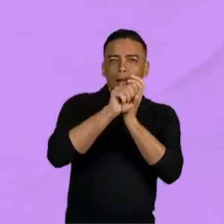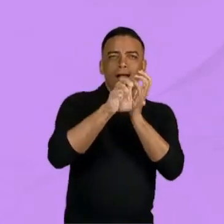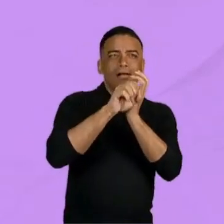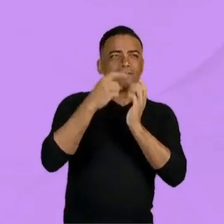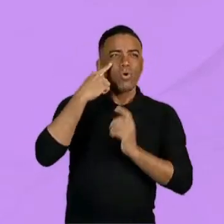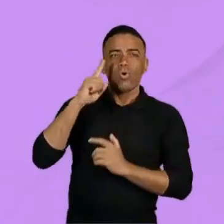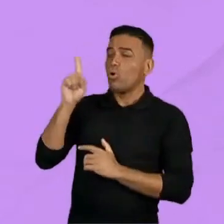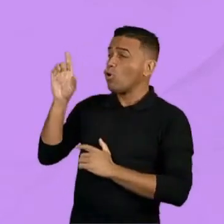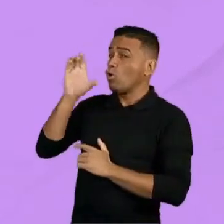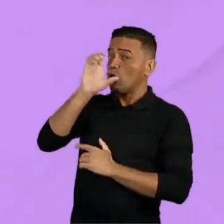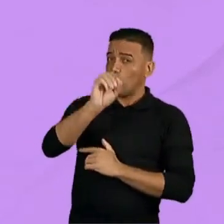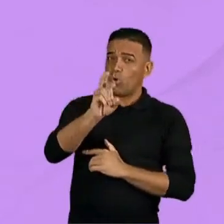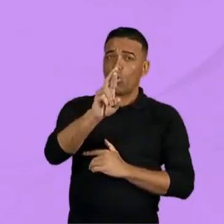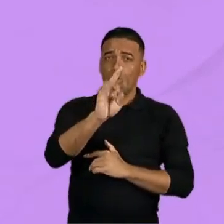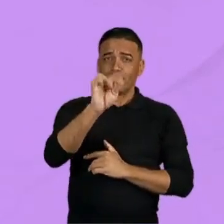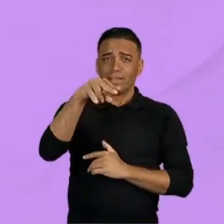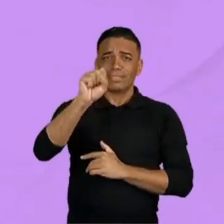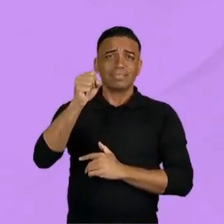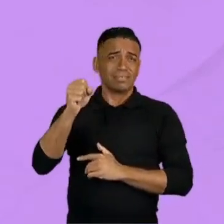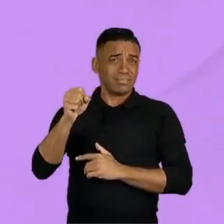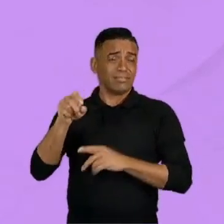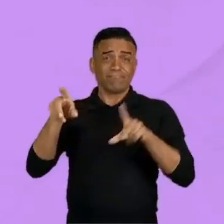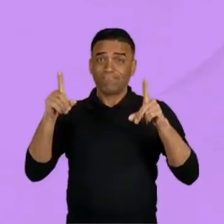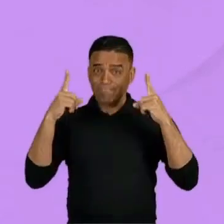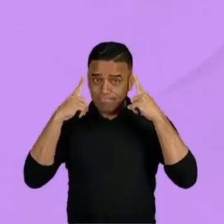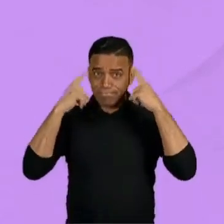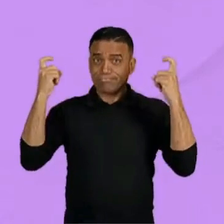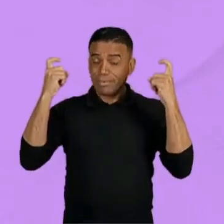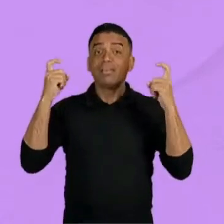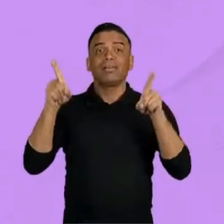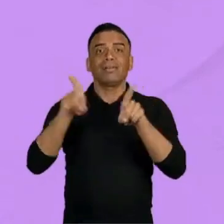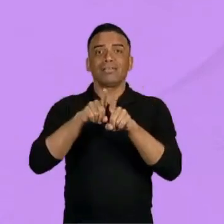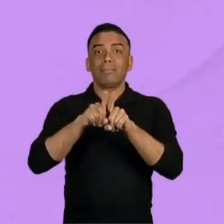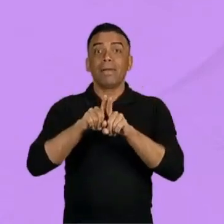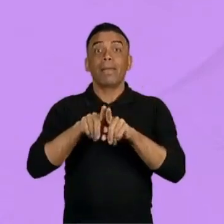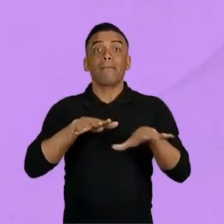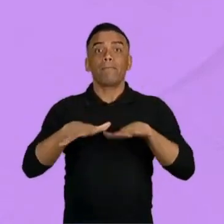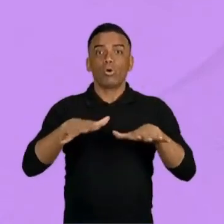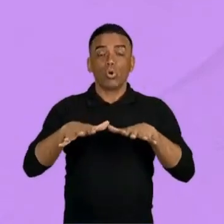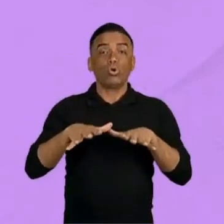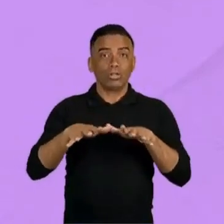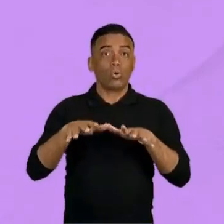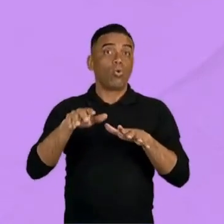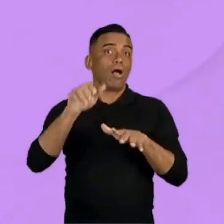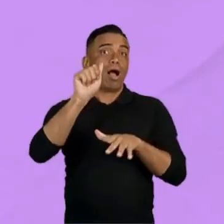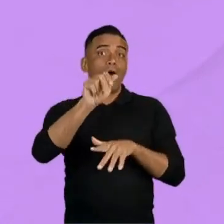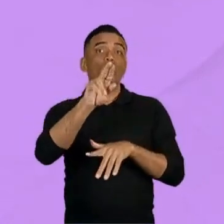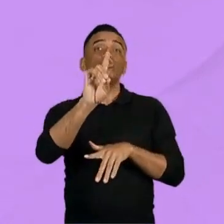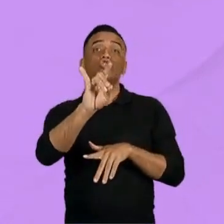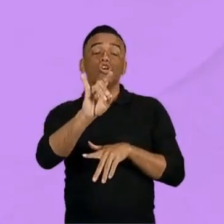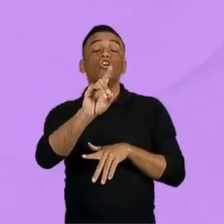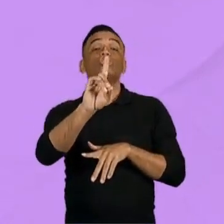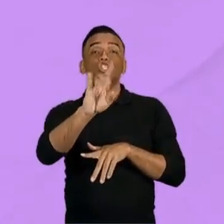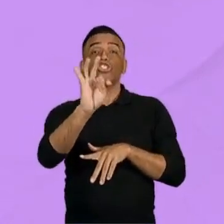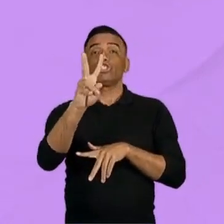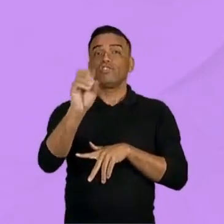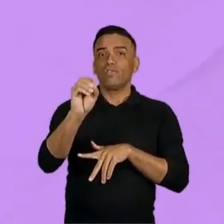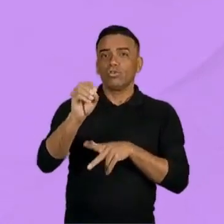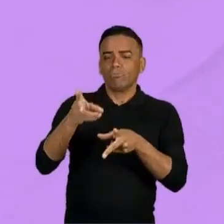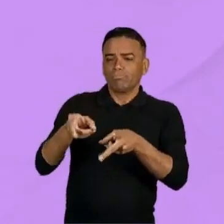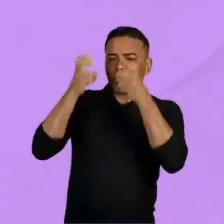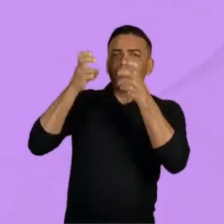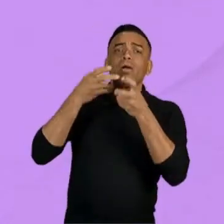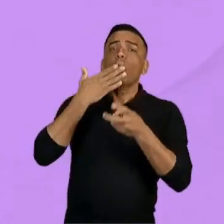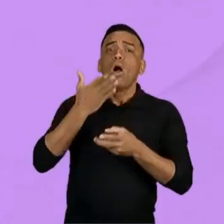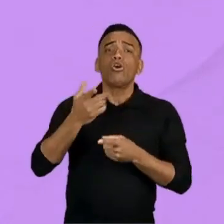auditivo, o córtex motor e o sistema límbico. O córtex auditivo é responsável por processar e interpretar sons